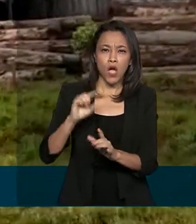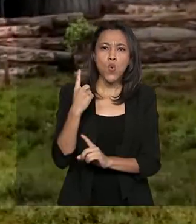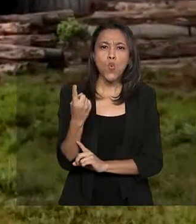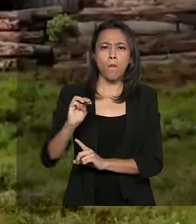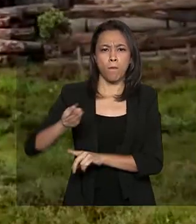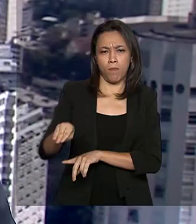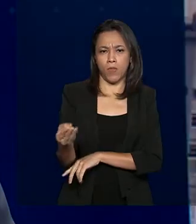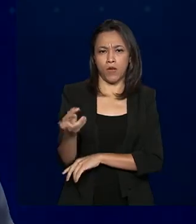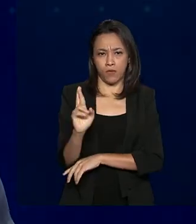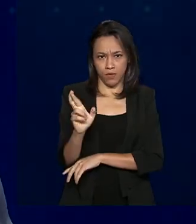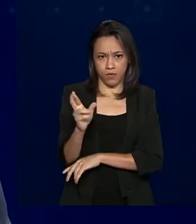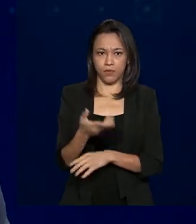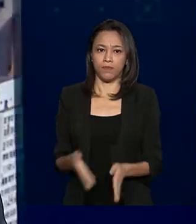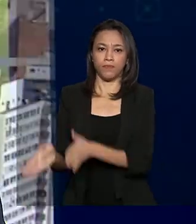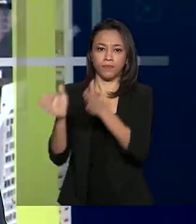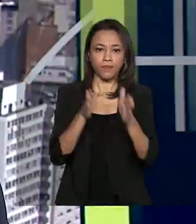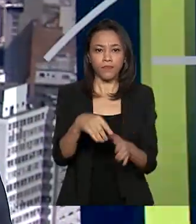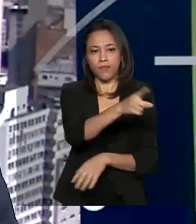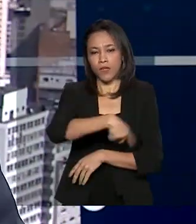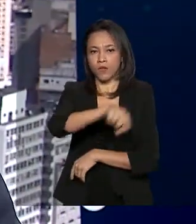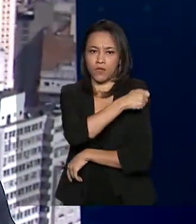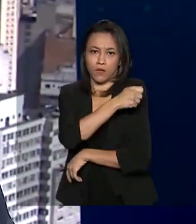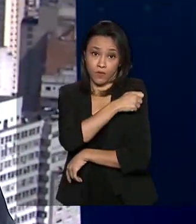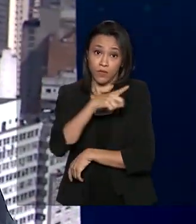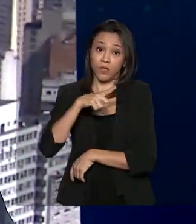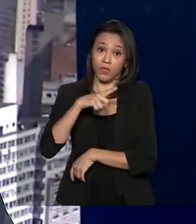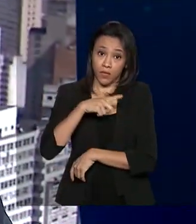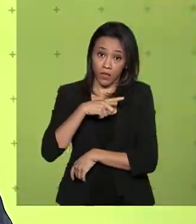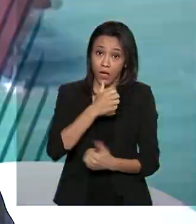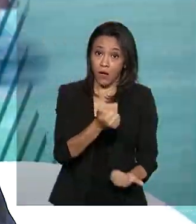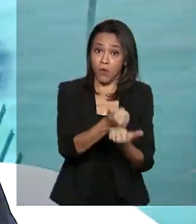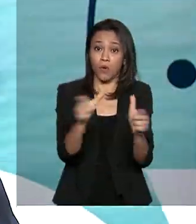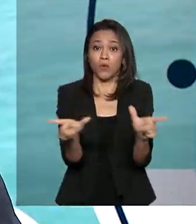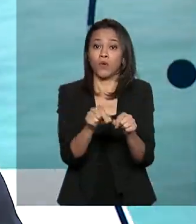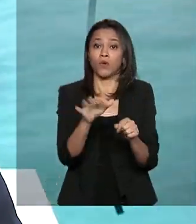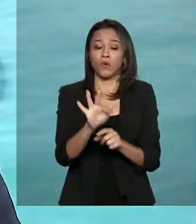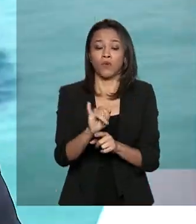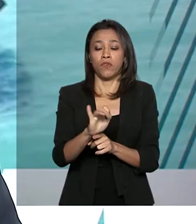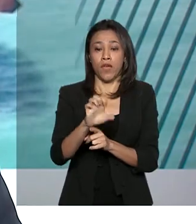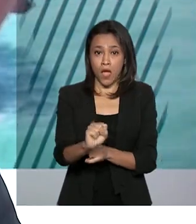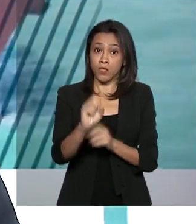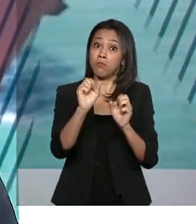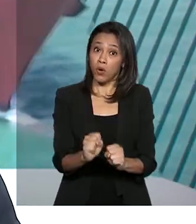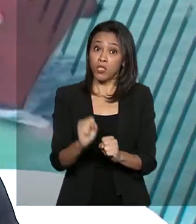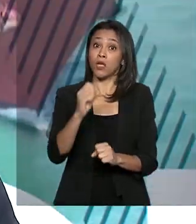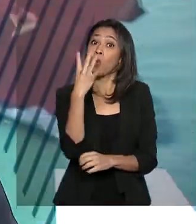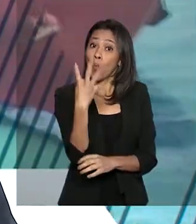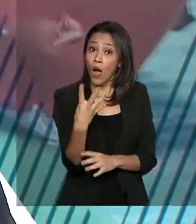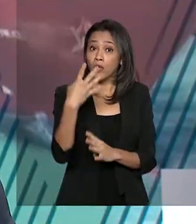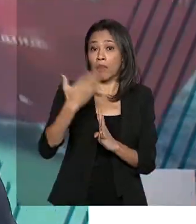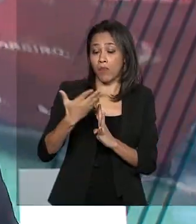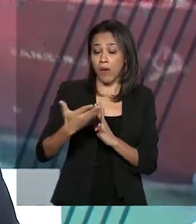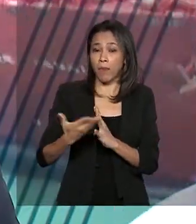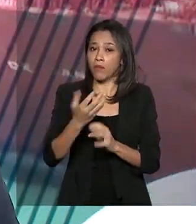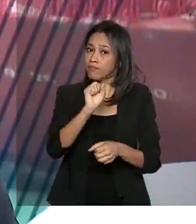milhão de reais. E os estudantes com financiamento estudantil poderão ter até quatro parcelas do FIES suspensas.